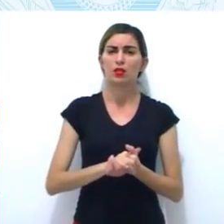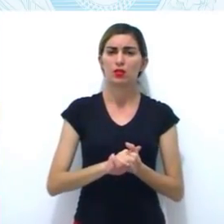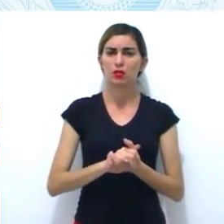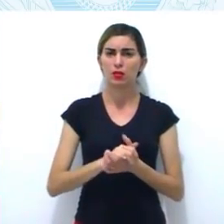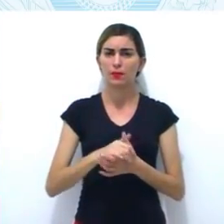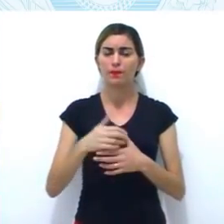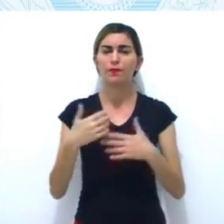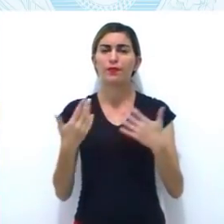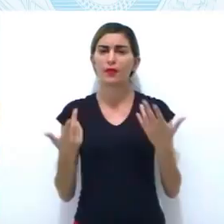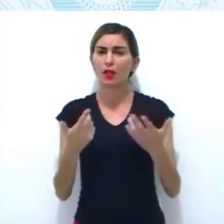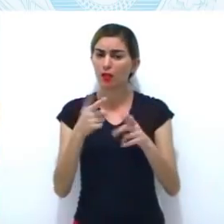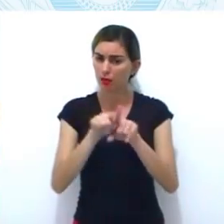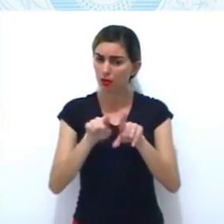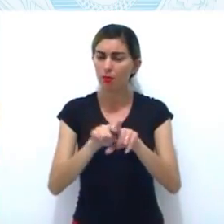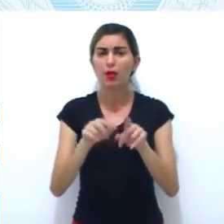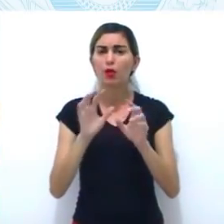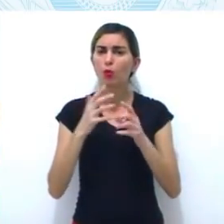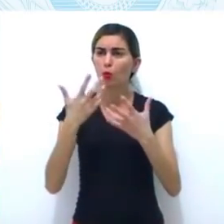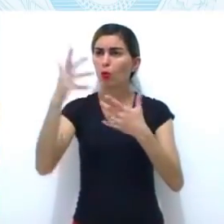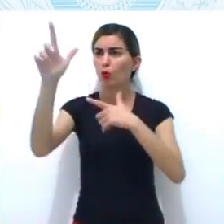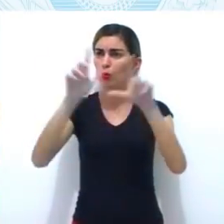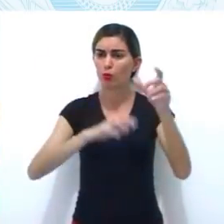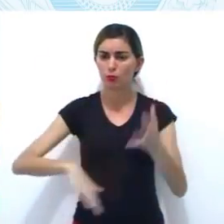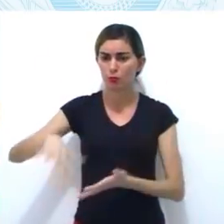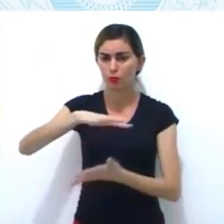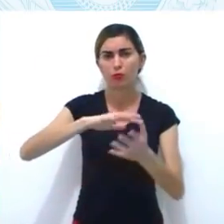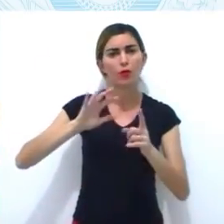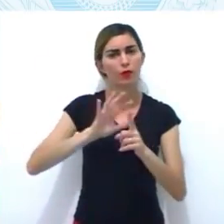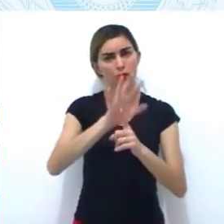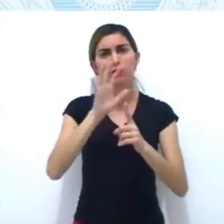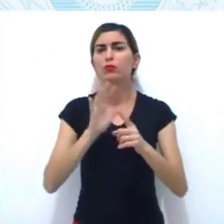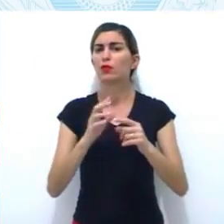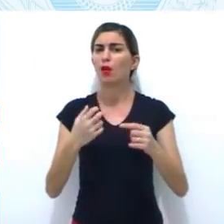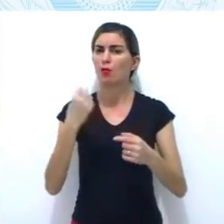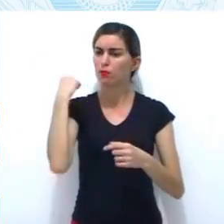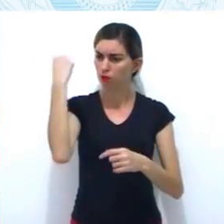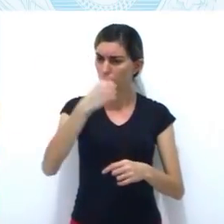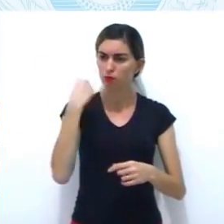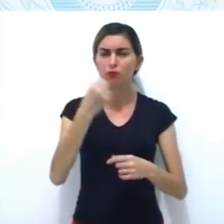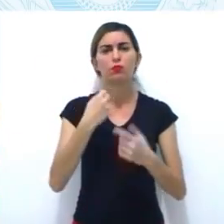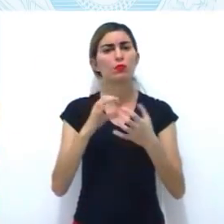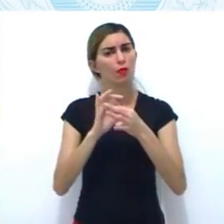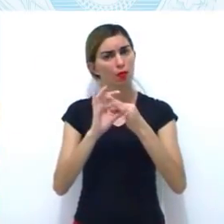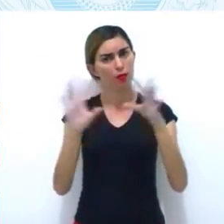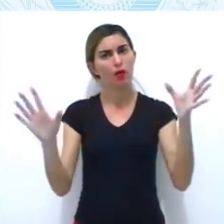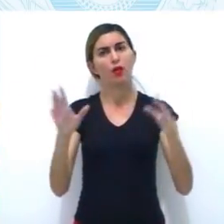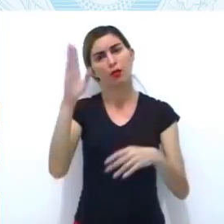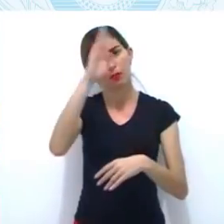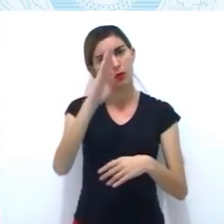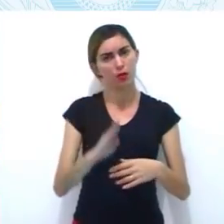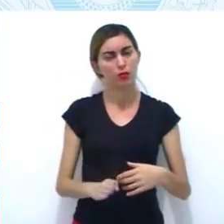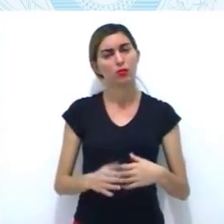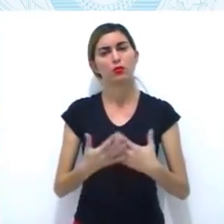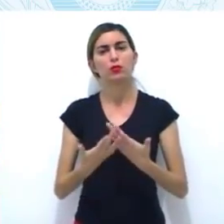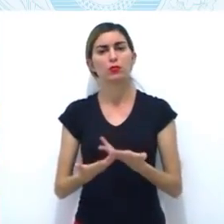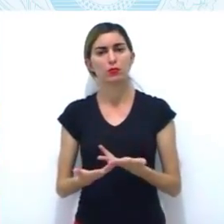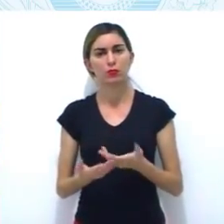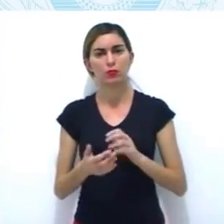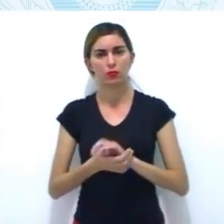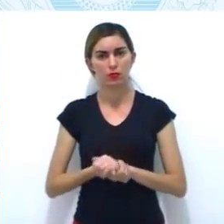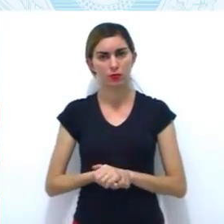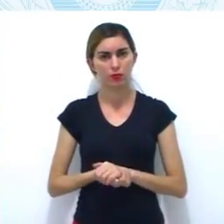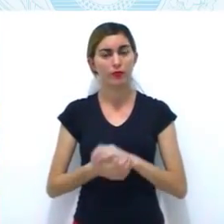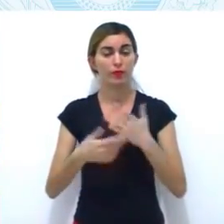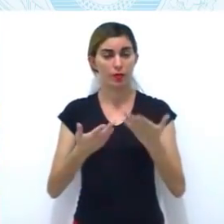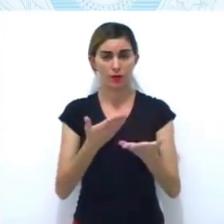Todos esses movimentos influenciaram essas revoltas emancipacionistas do Brasil.